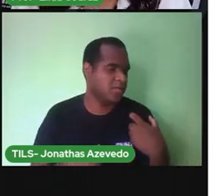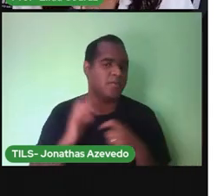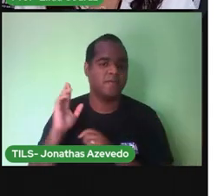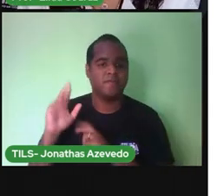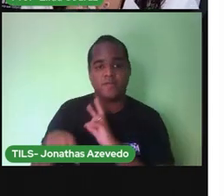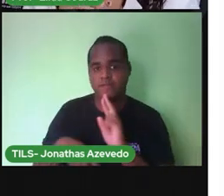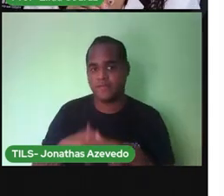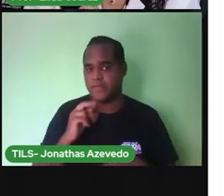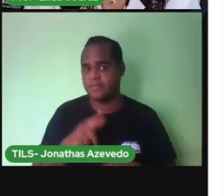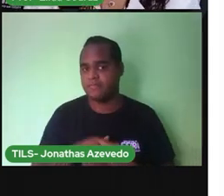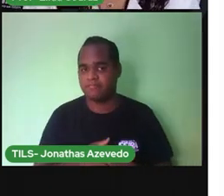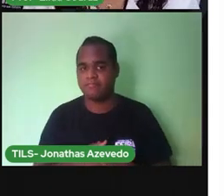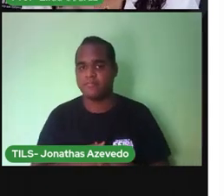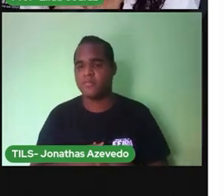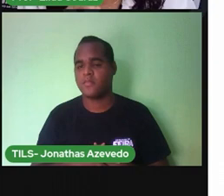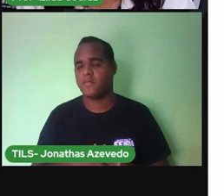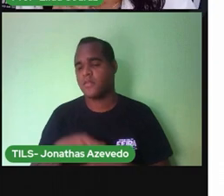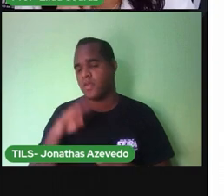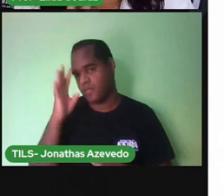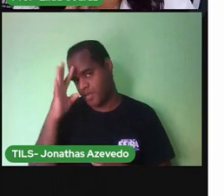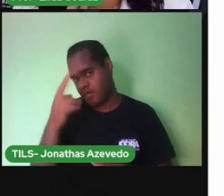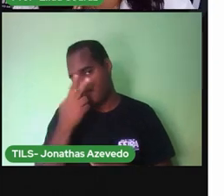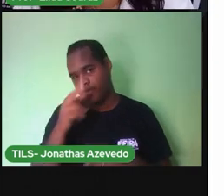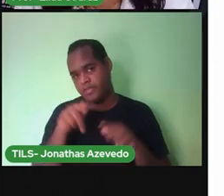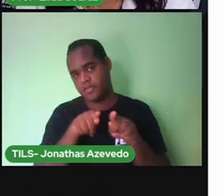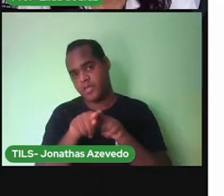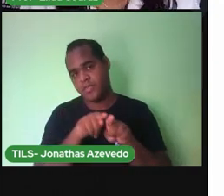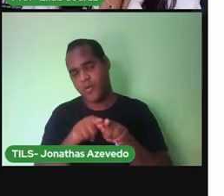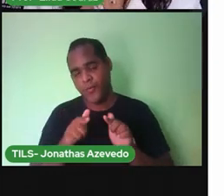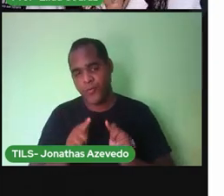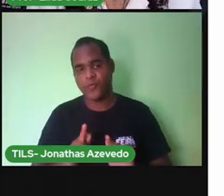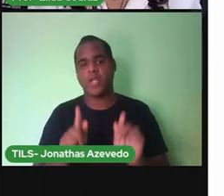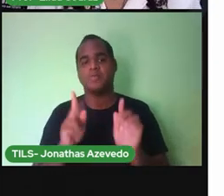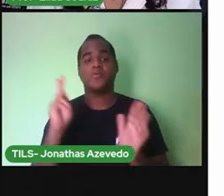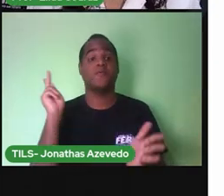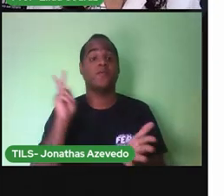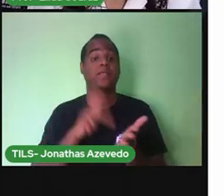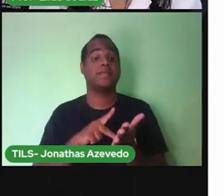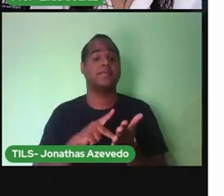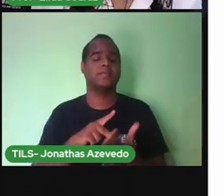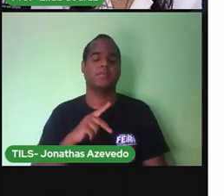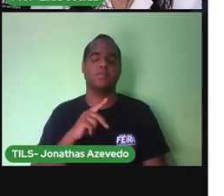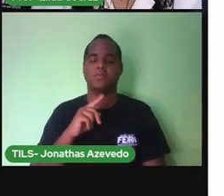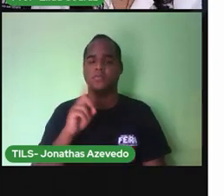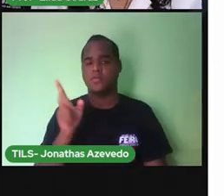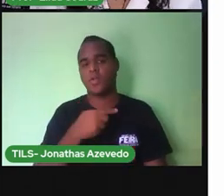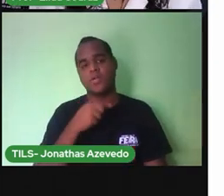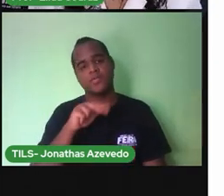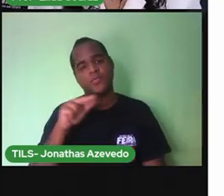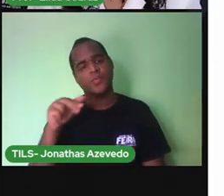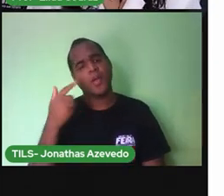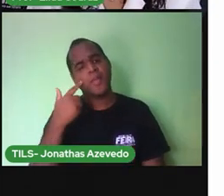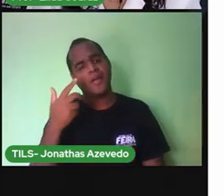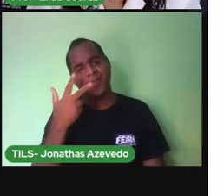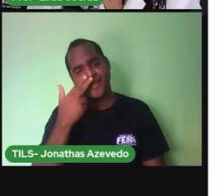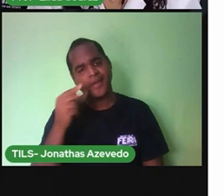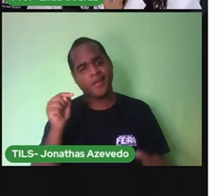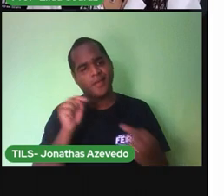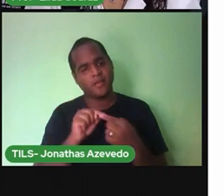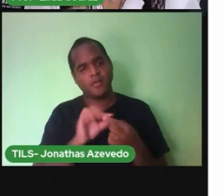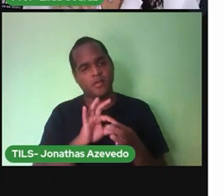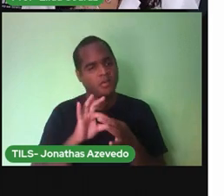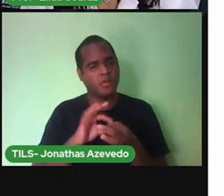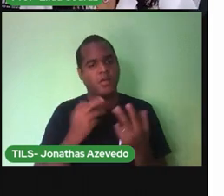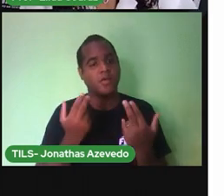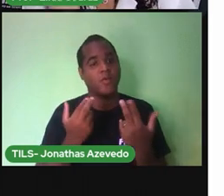mesmo se formos irmãos gêmeos idênticos, nunca seremos igual ao nosso irmão ou à nossa irmã.